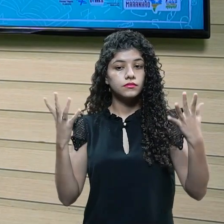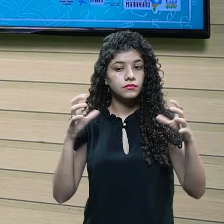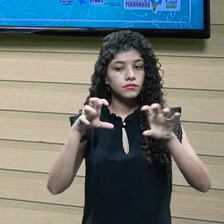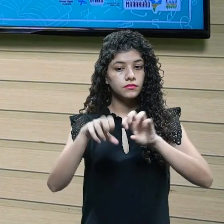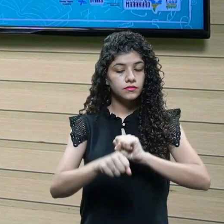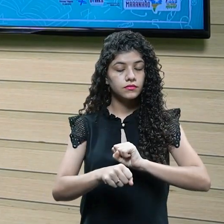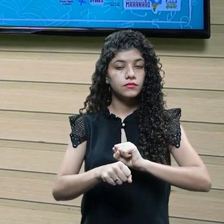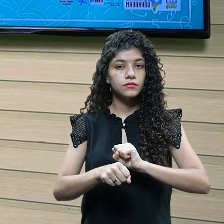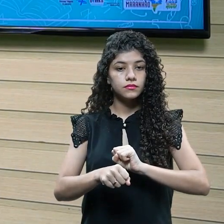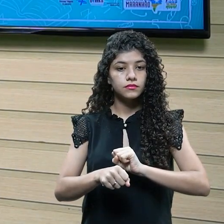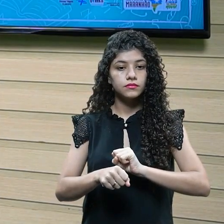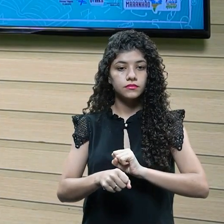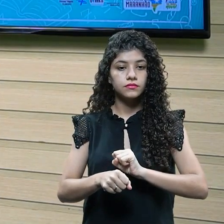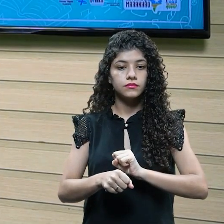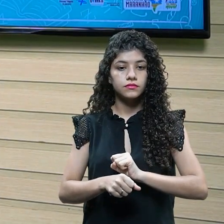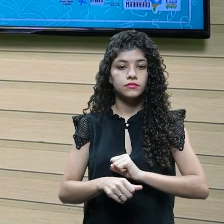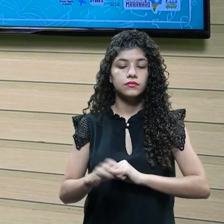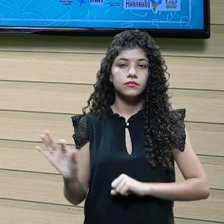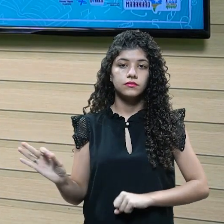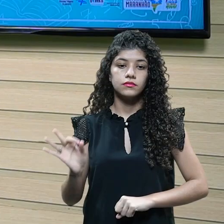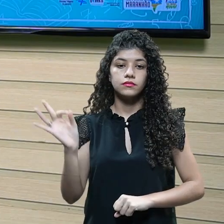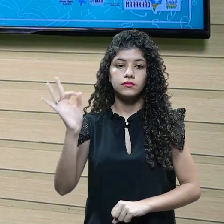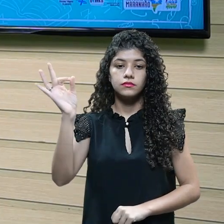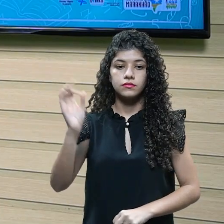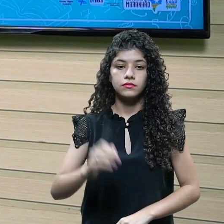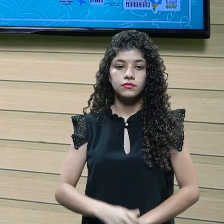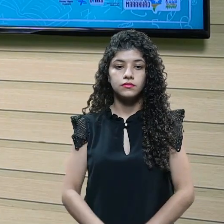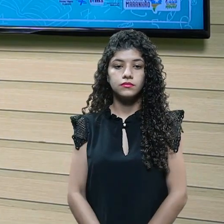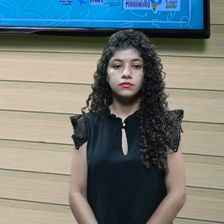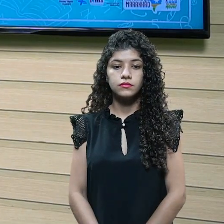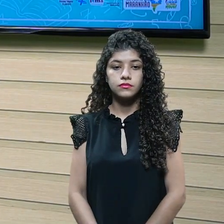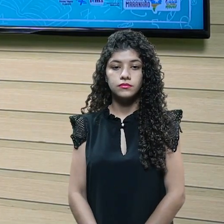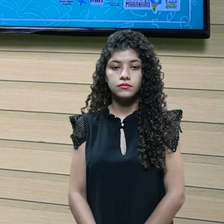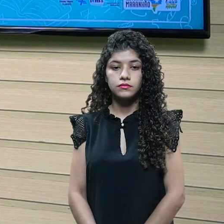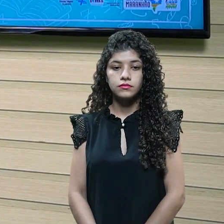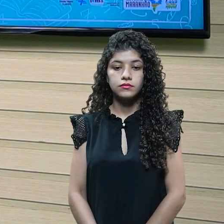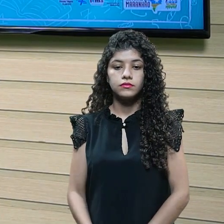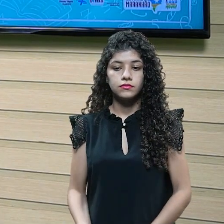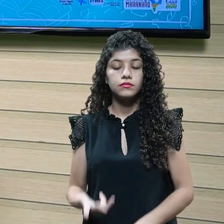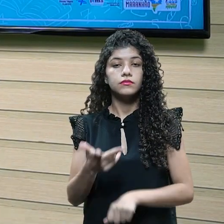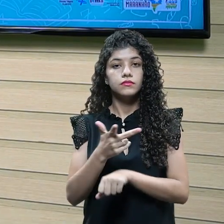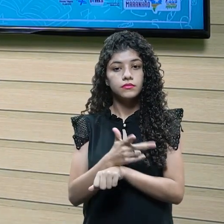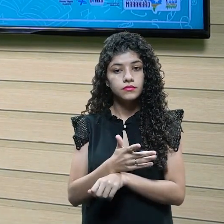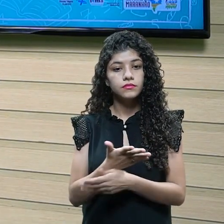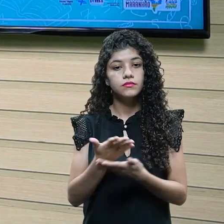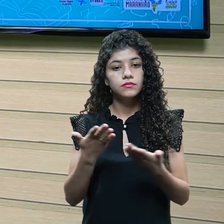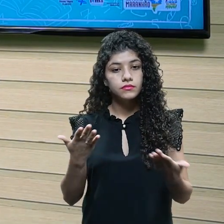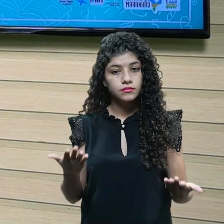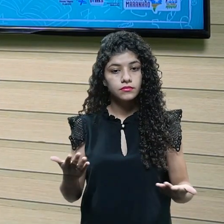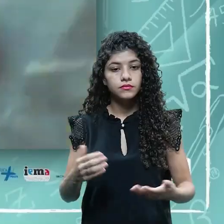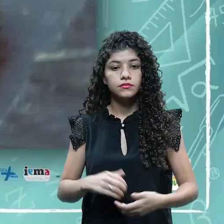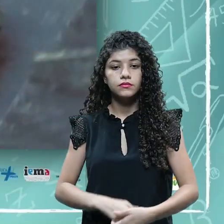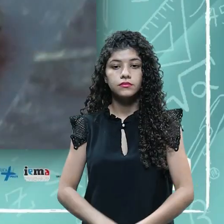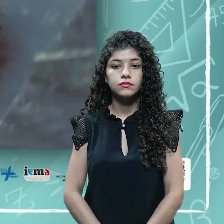formatura, né? Da Universidade Federal do Maranhão. Então, aqui eu deixo com vocês o vídeo, né?